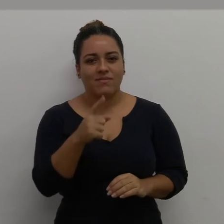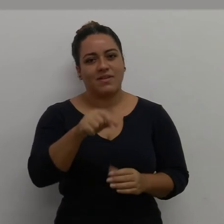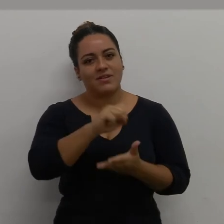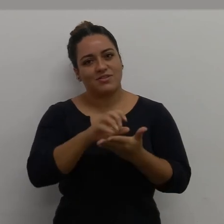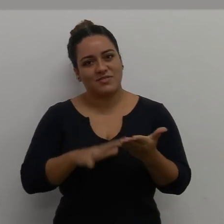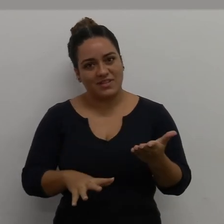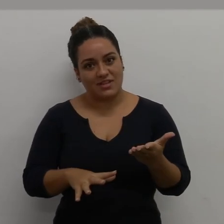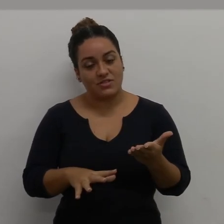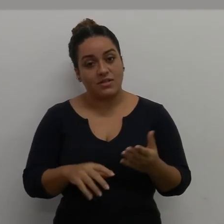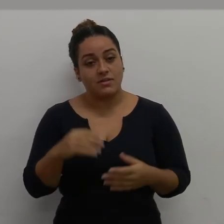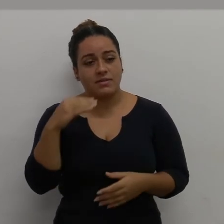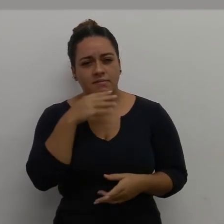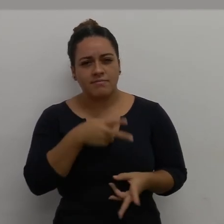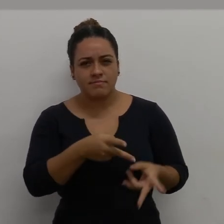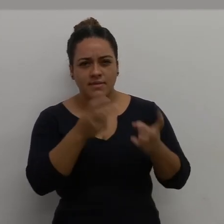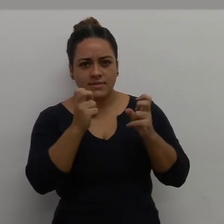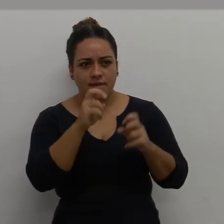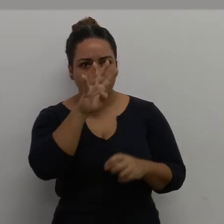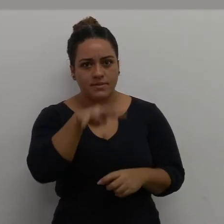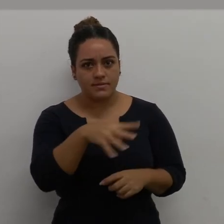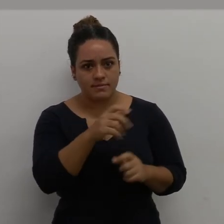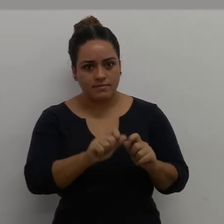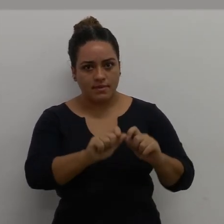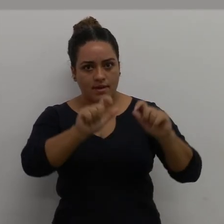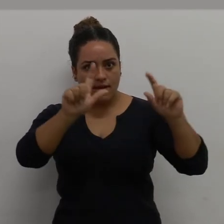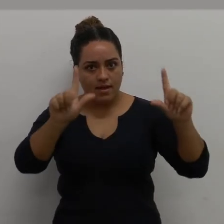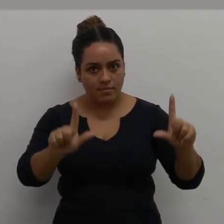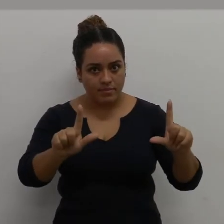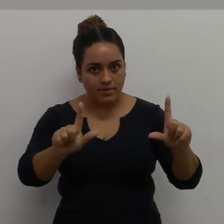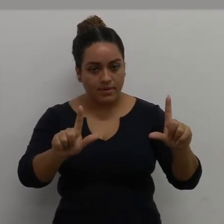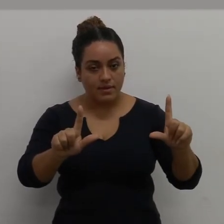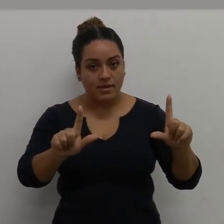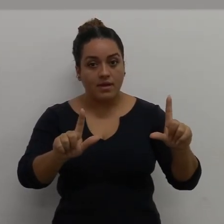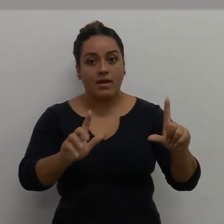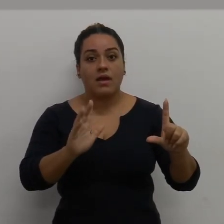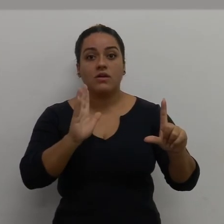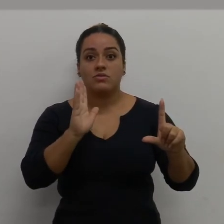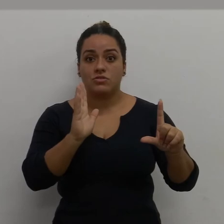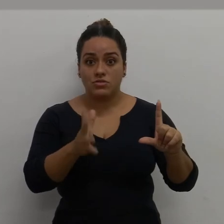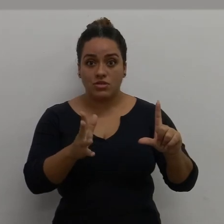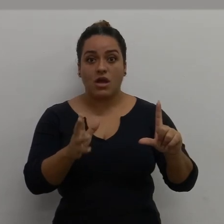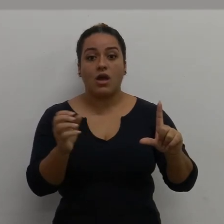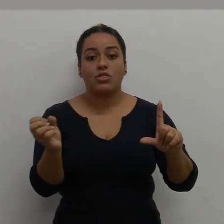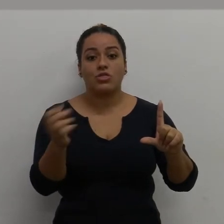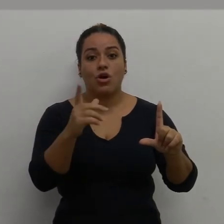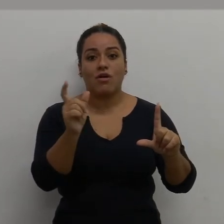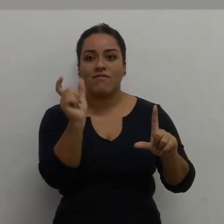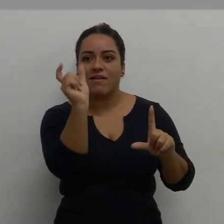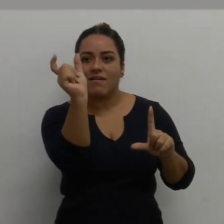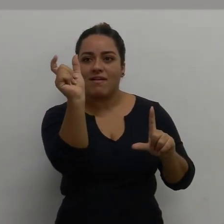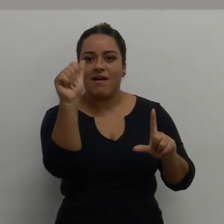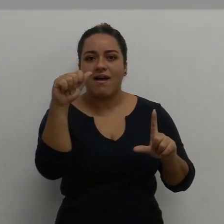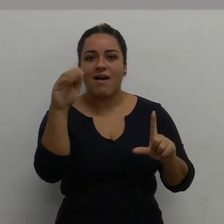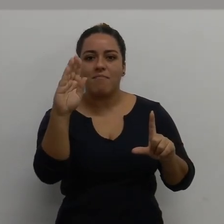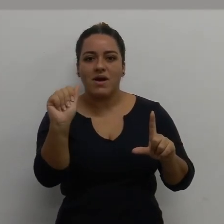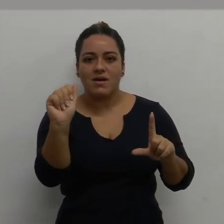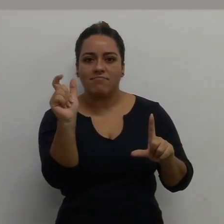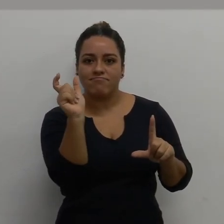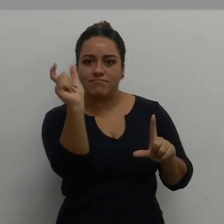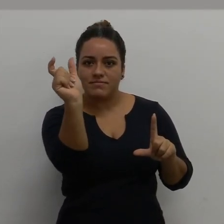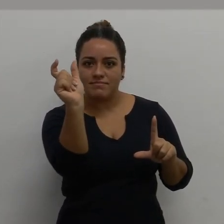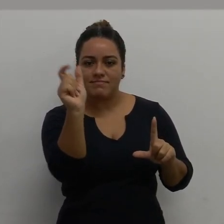exercício. Percebam que quando eu abro uma planilha, ela já, ó, é gerada uma nova aba. Ok?